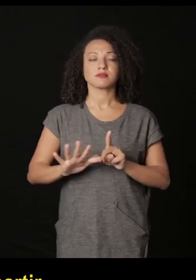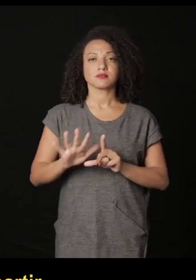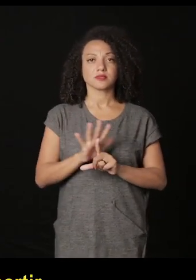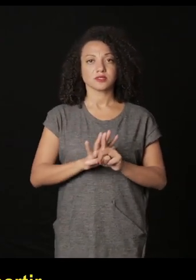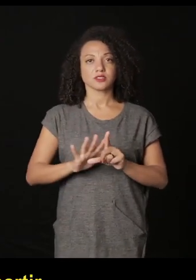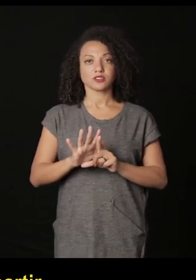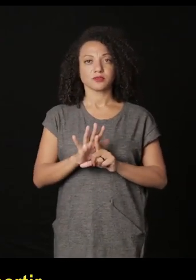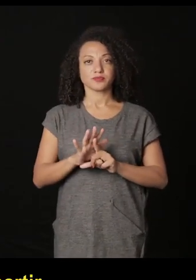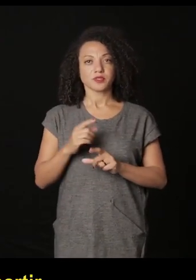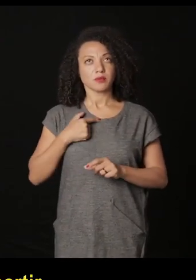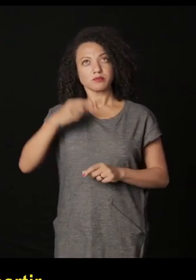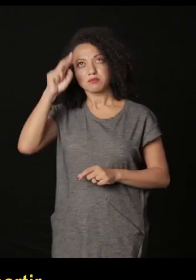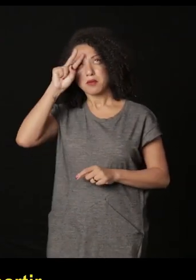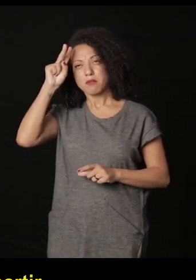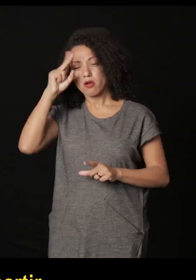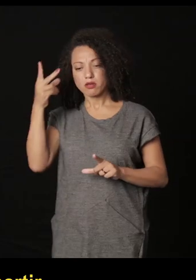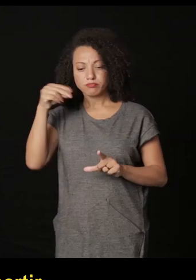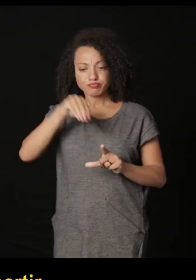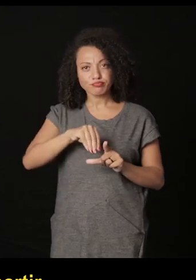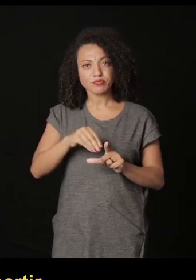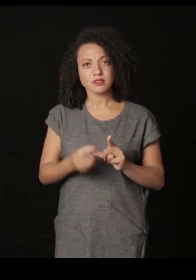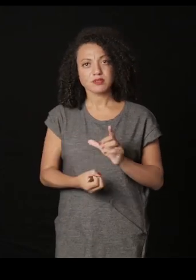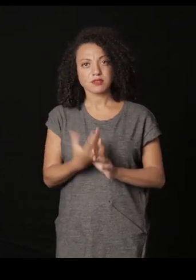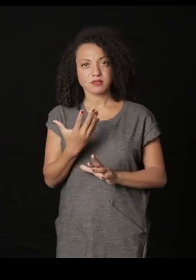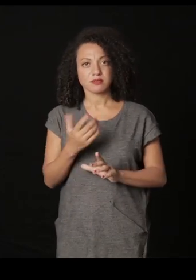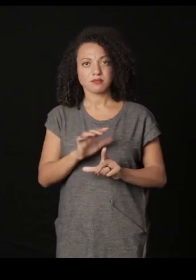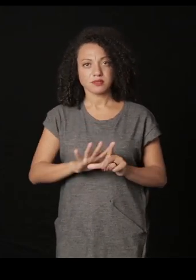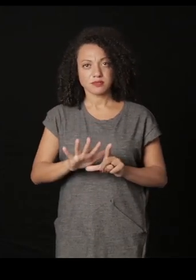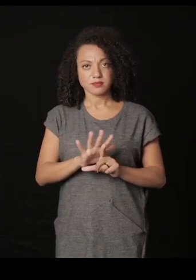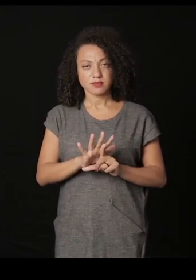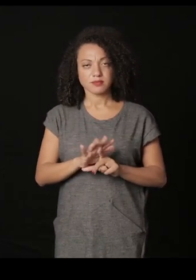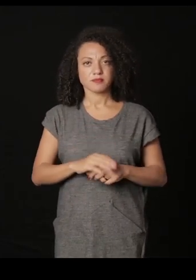construção de construção imagem a partir da memória